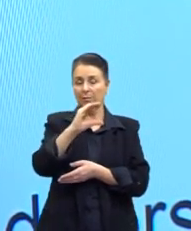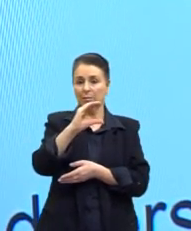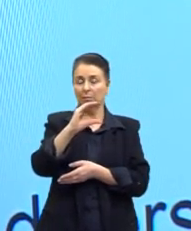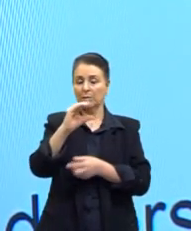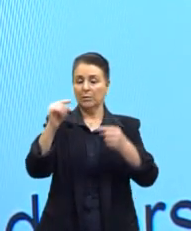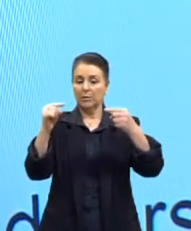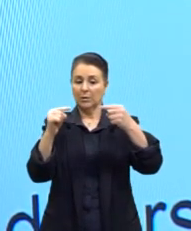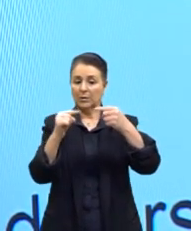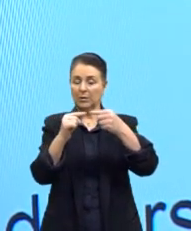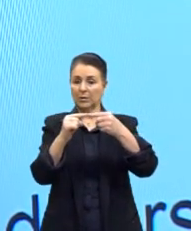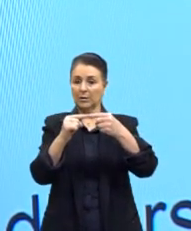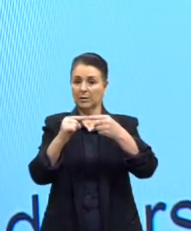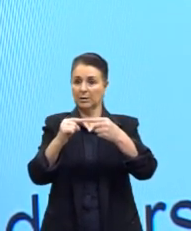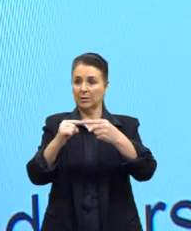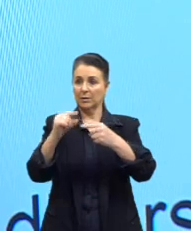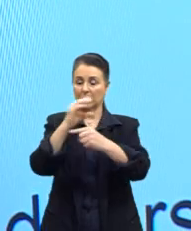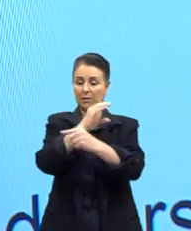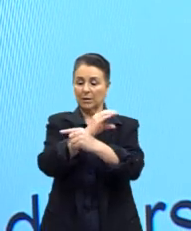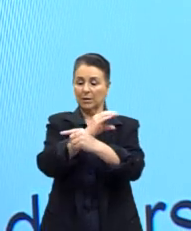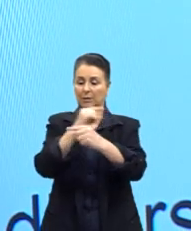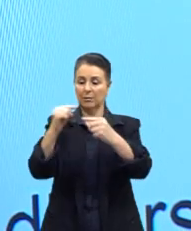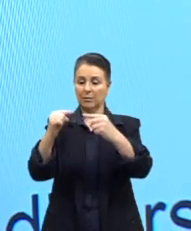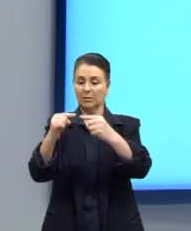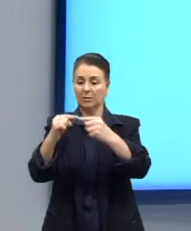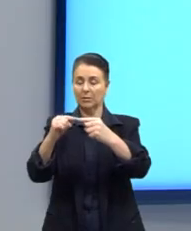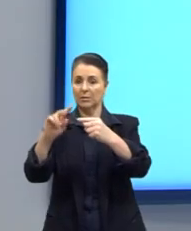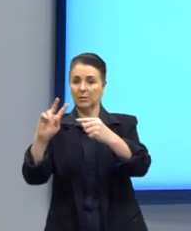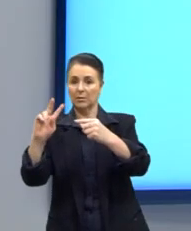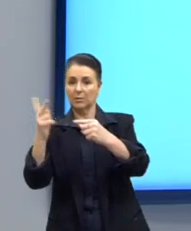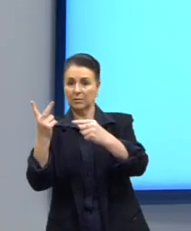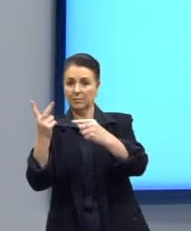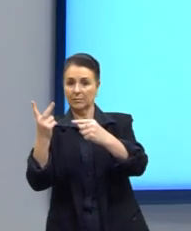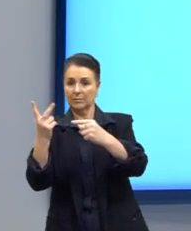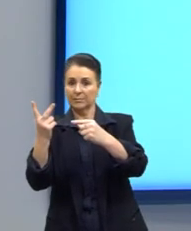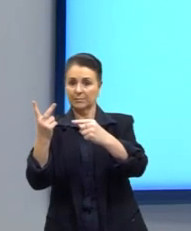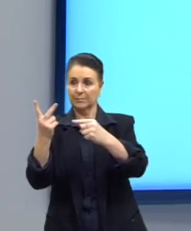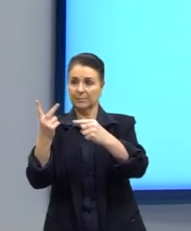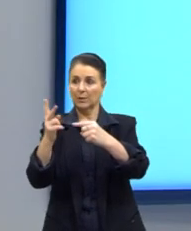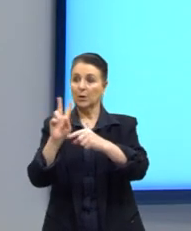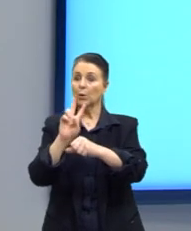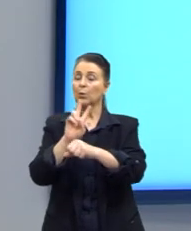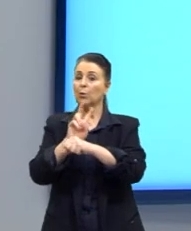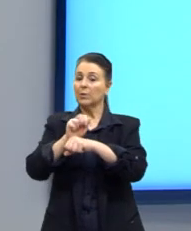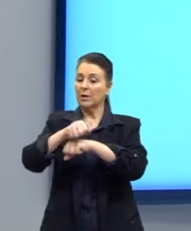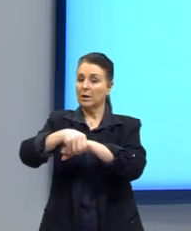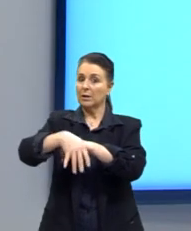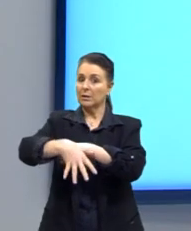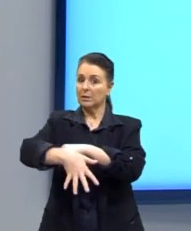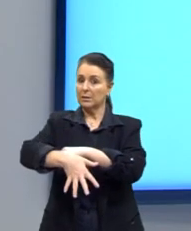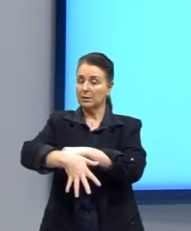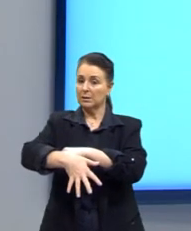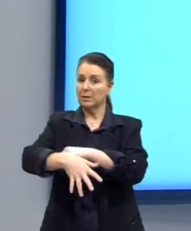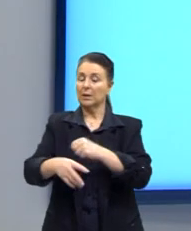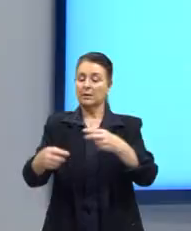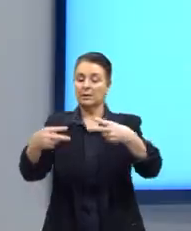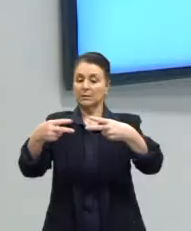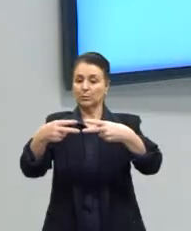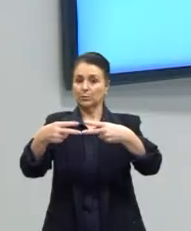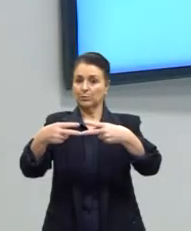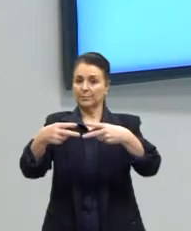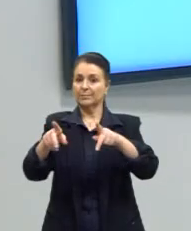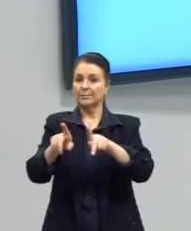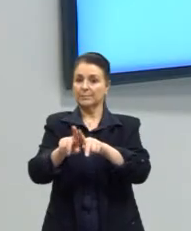nitrogênio, né? E vou cuidar as ramificações, cuidar as ligações duplas e